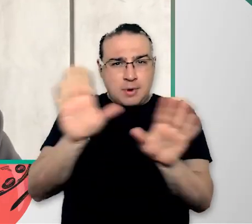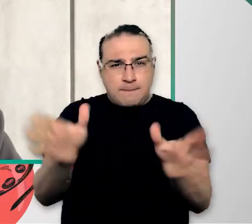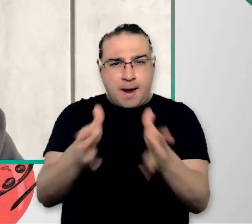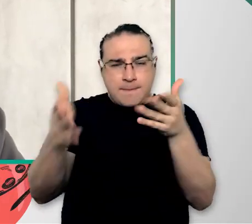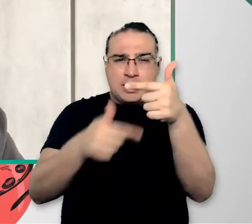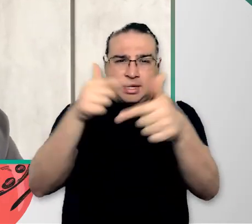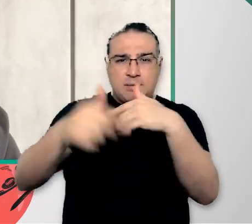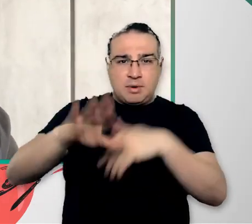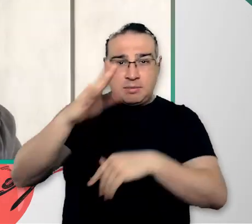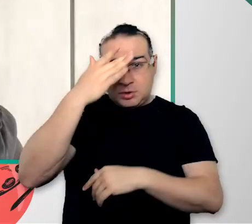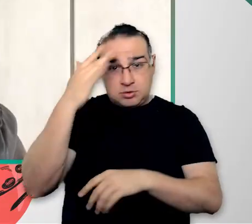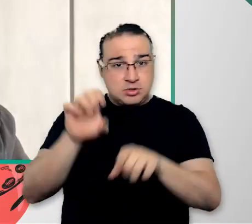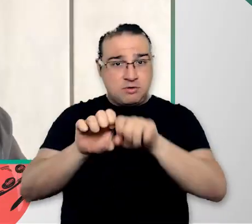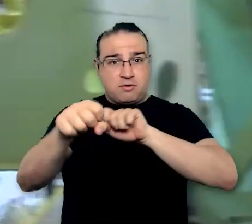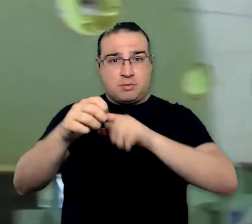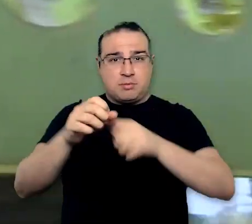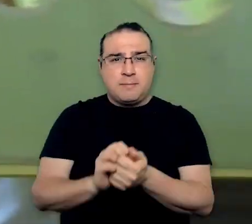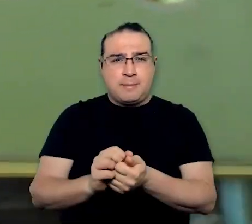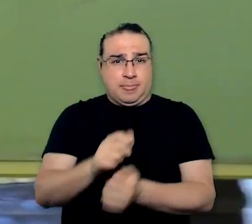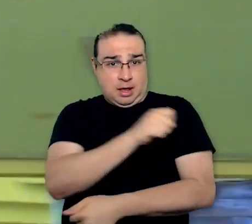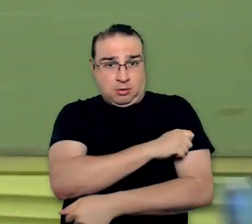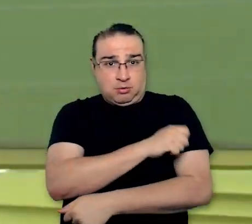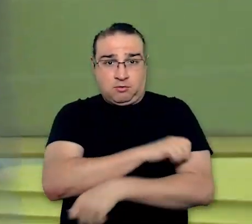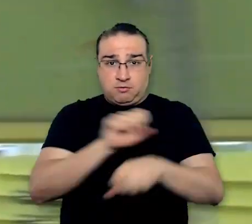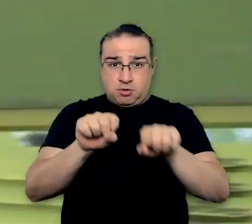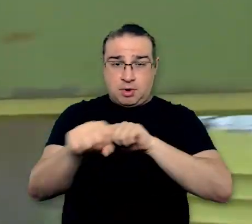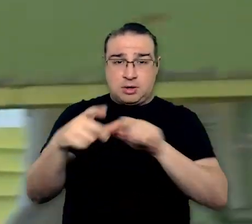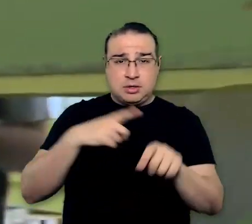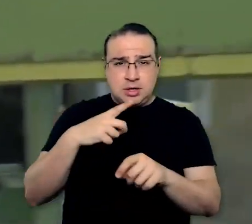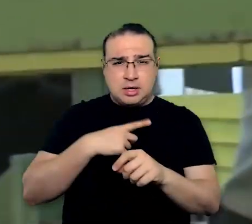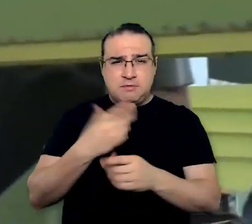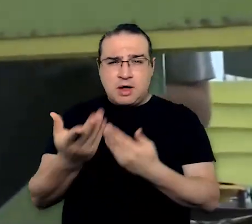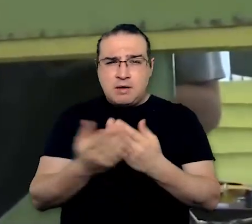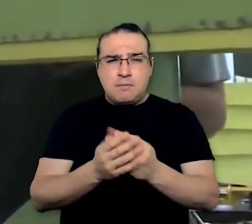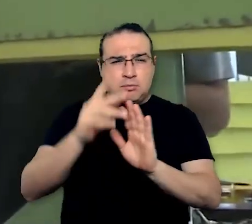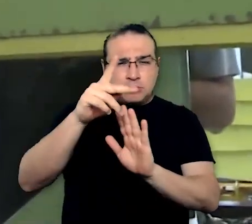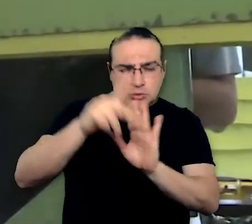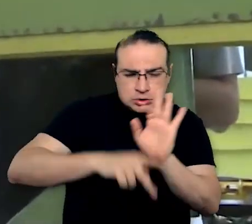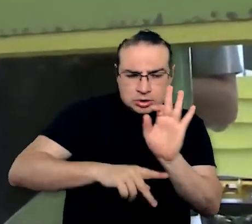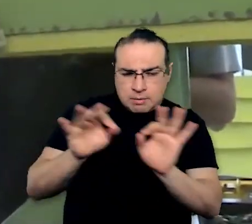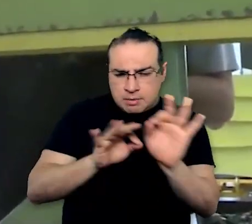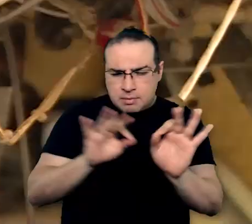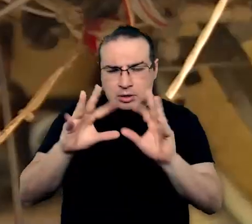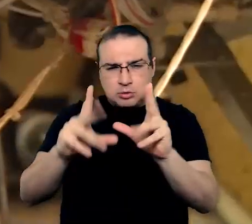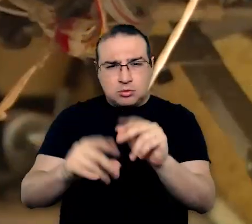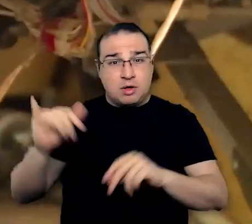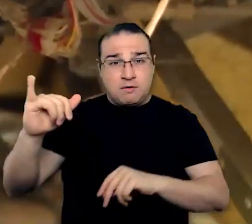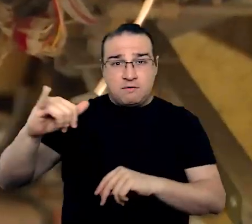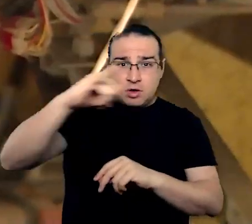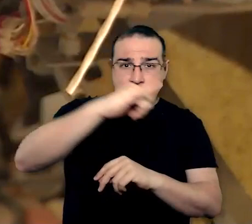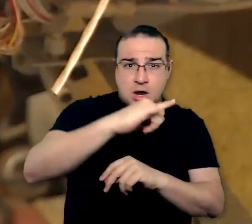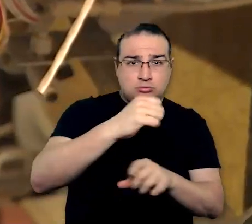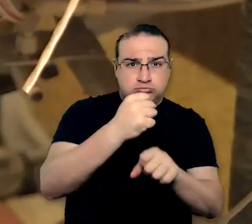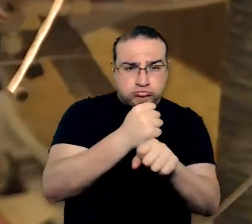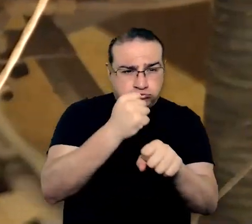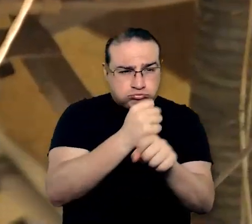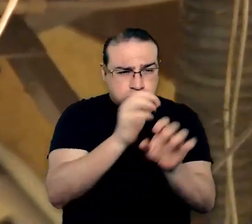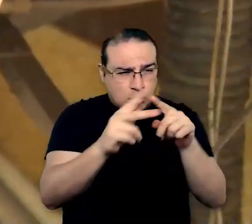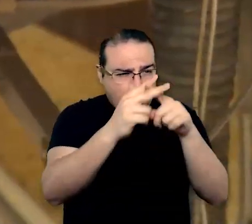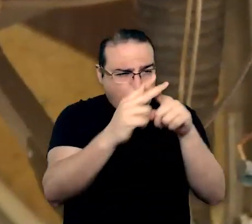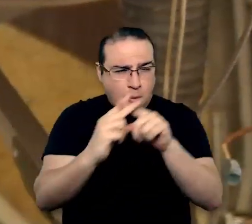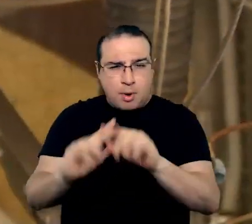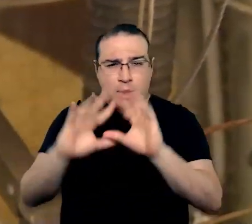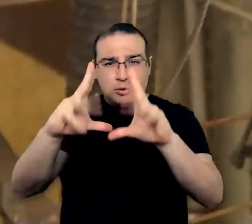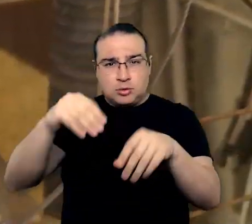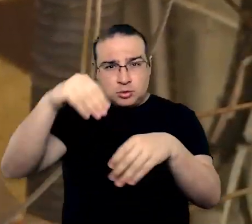a oferta de trabalho para os seus egressos. O estudante formado será capaz de projetar aeronaves, realizar a construção